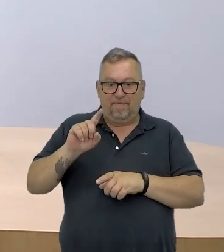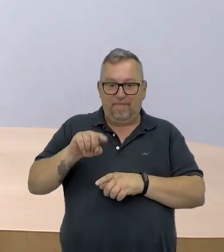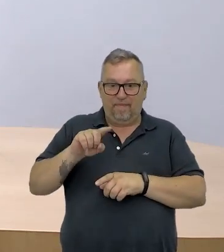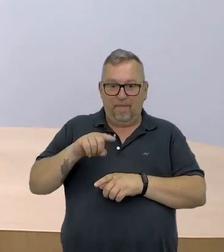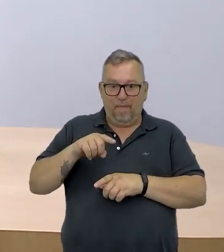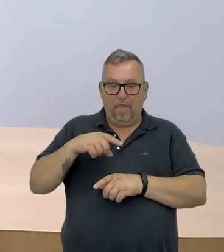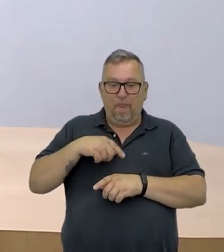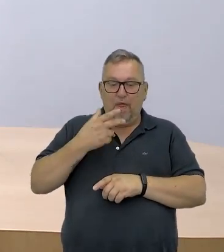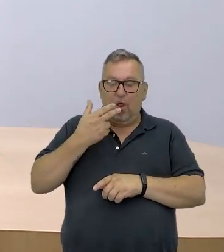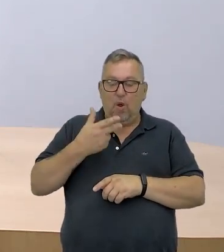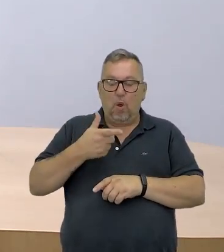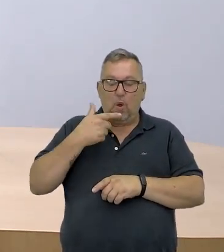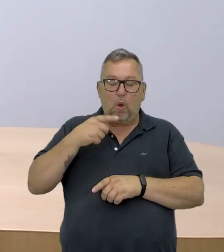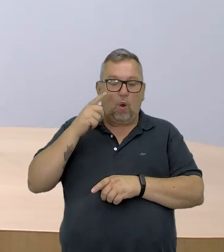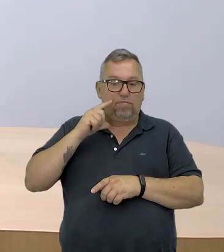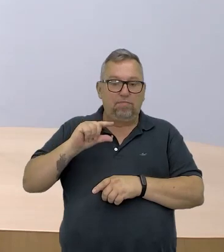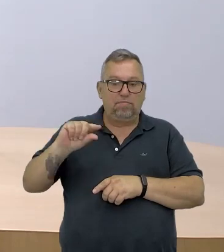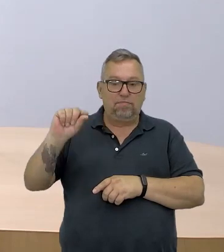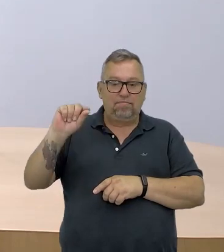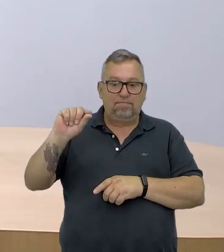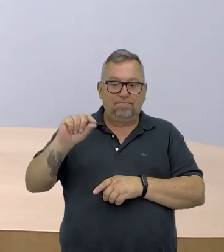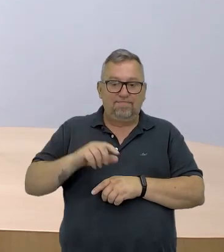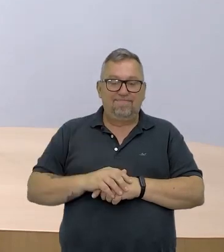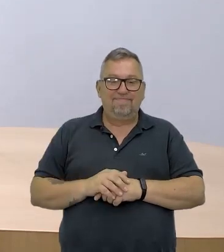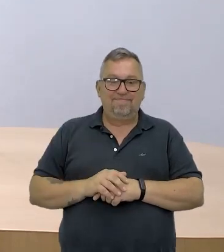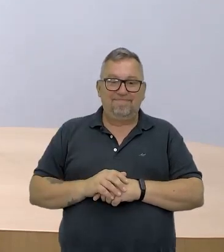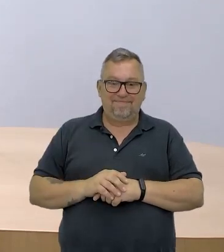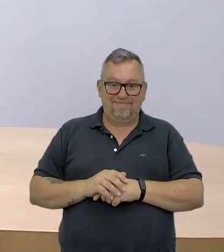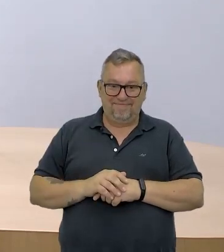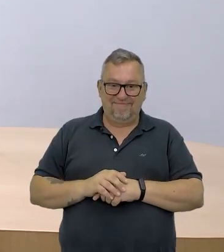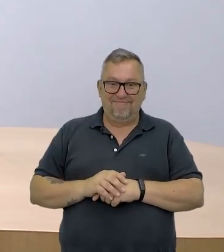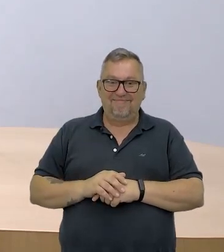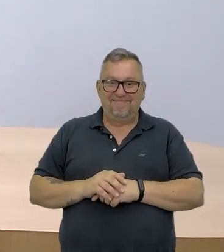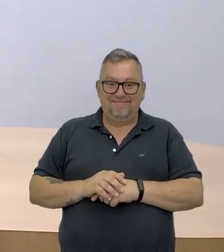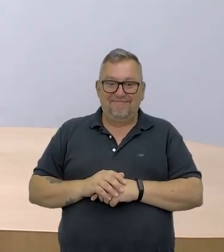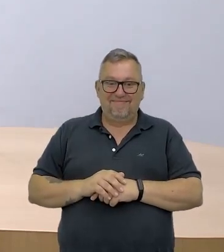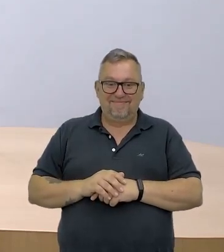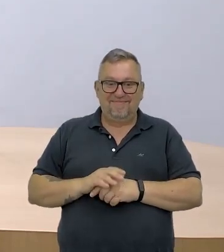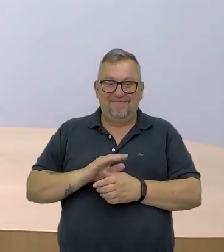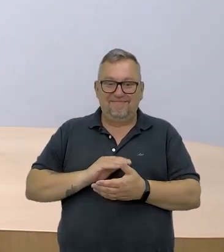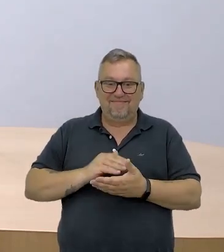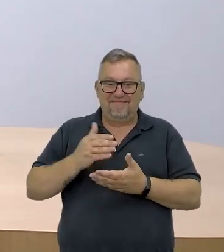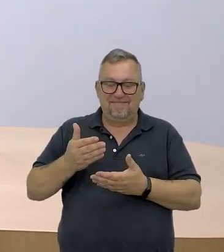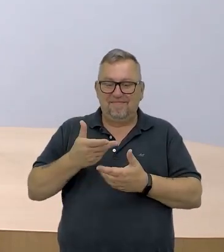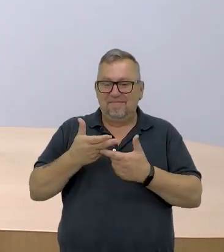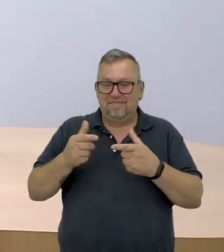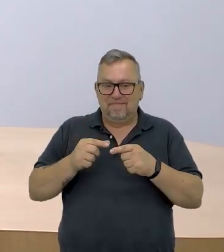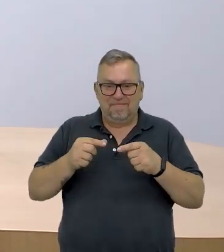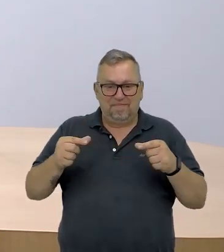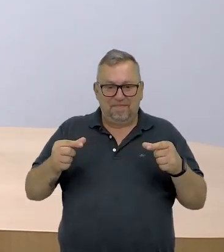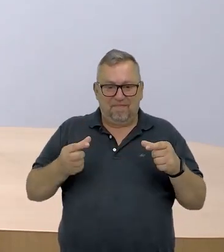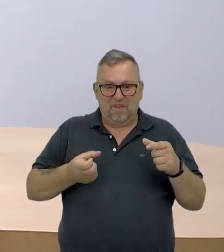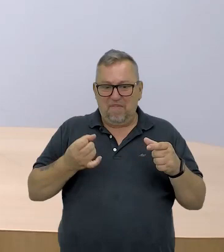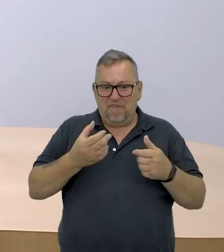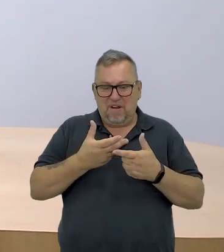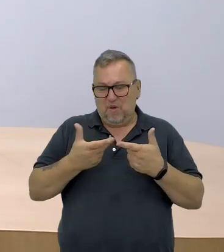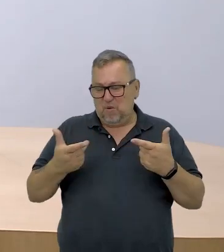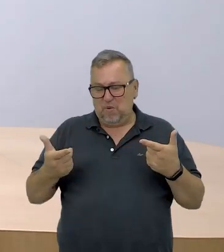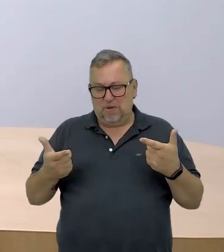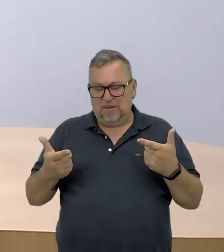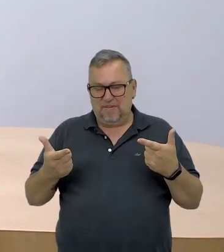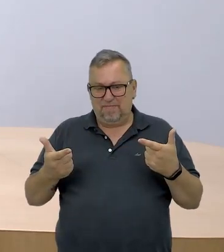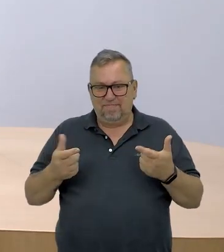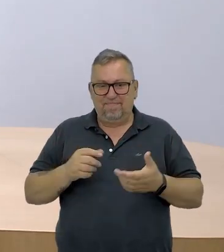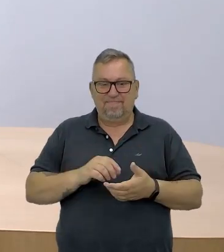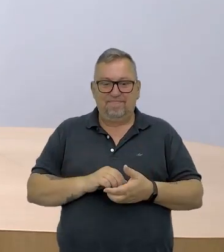de cor marfinha, aquela cor amarelada de madeira, tá? Em cima tem o notebook com a placa, o trackball, o meu celular, o